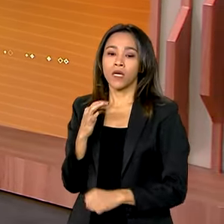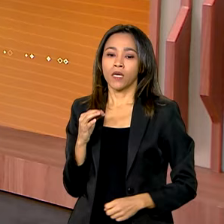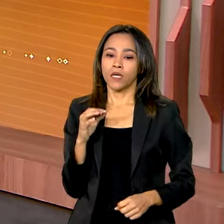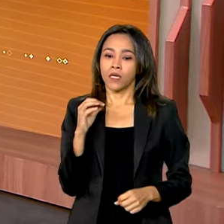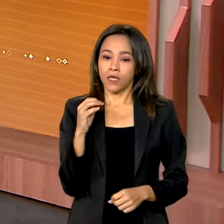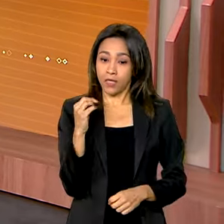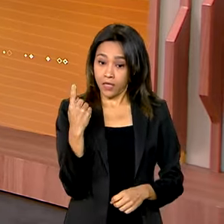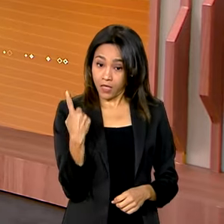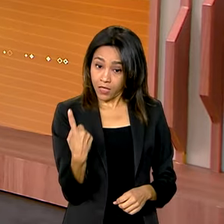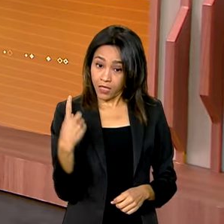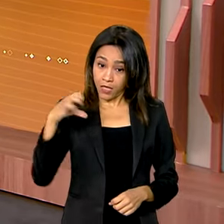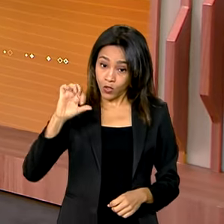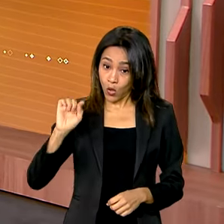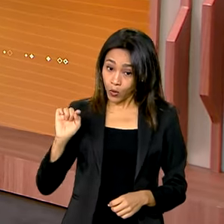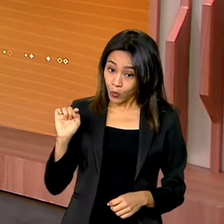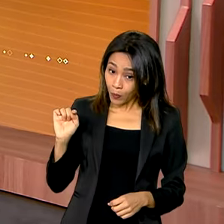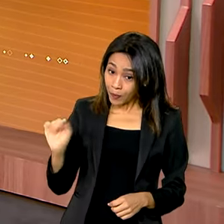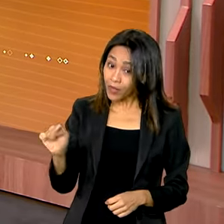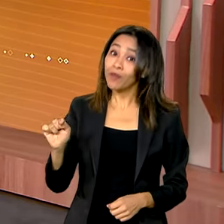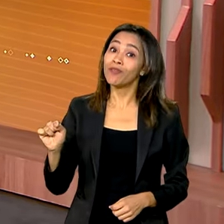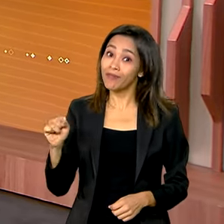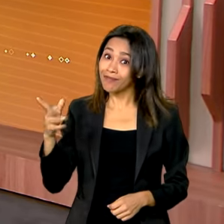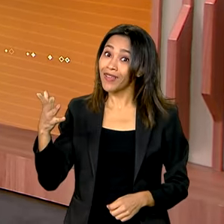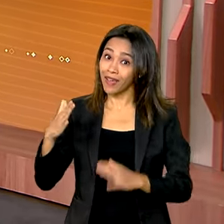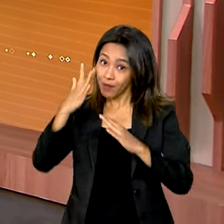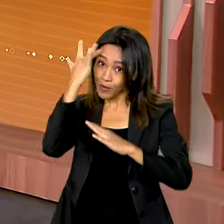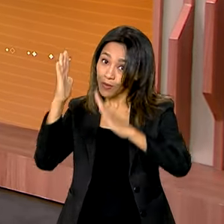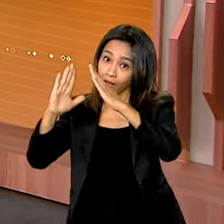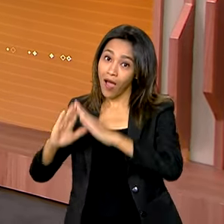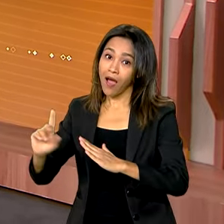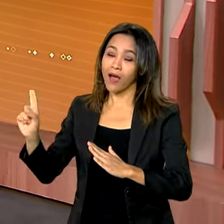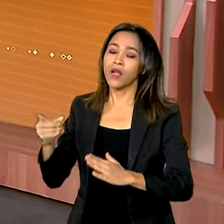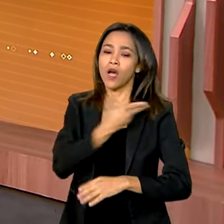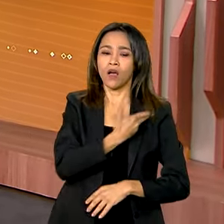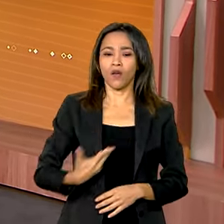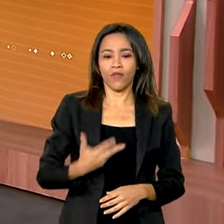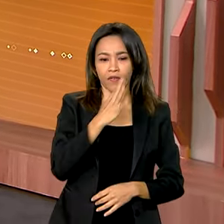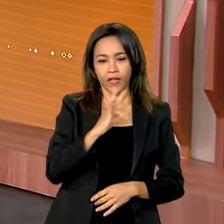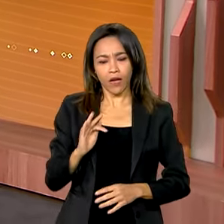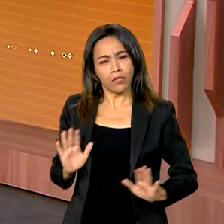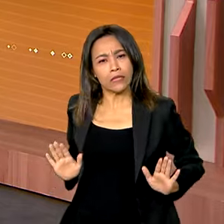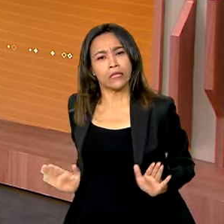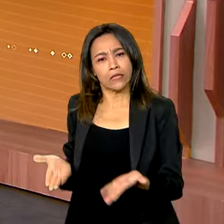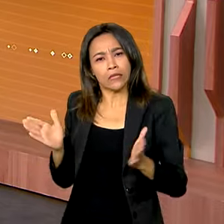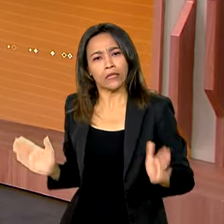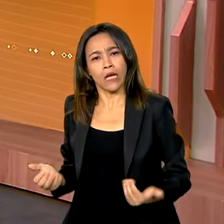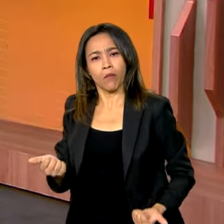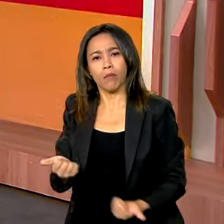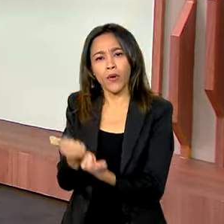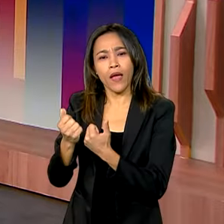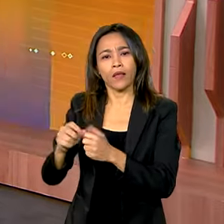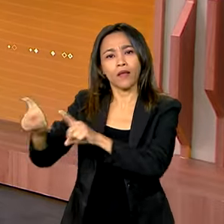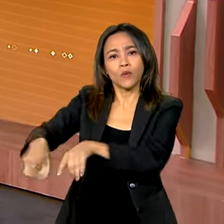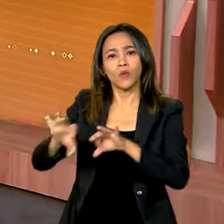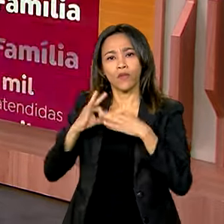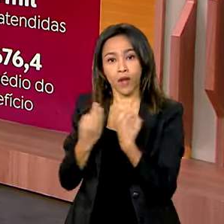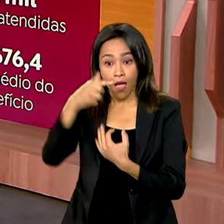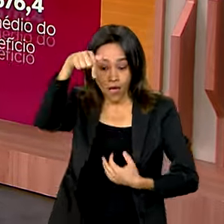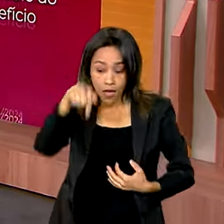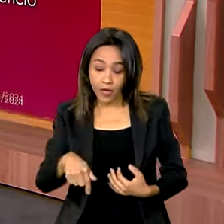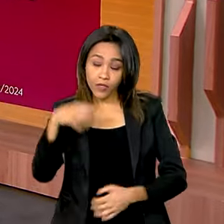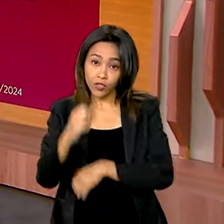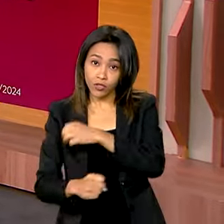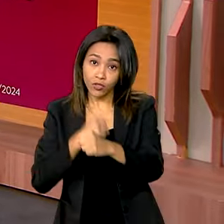2022. O governo federal tem apoiado fortemente a agricultura familiar no município. Somente este ano